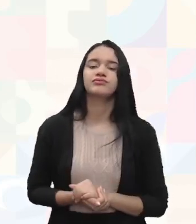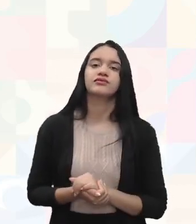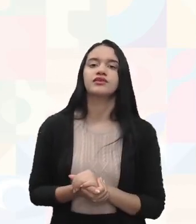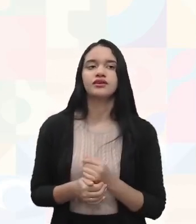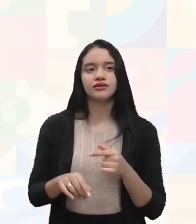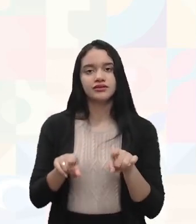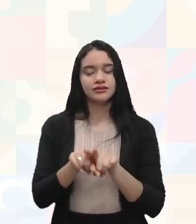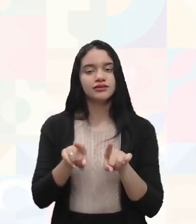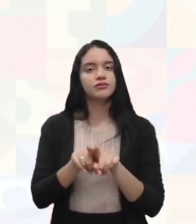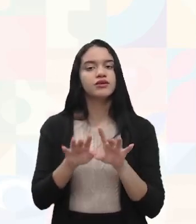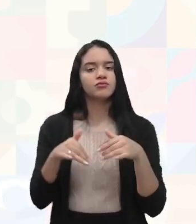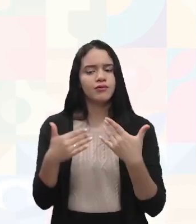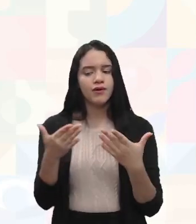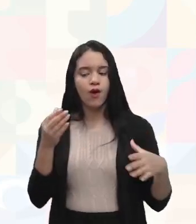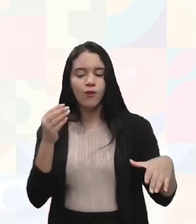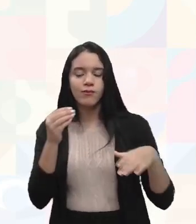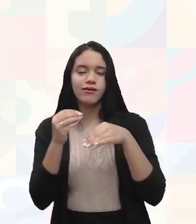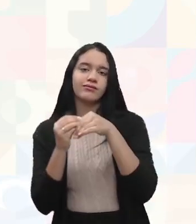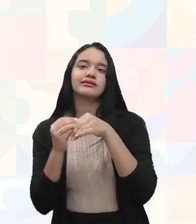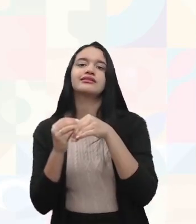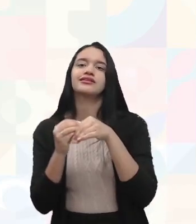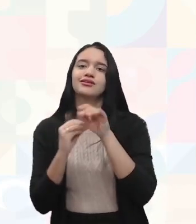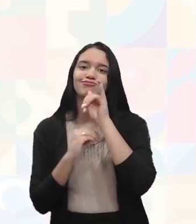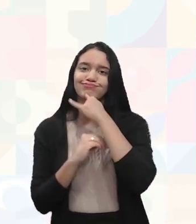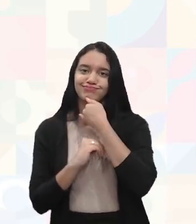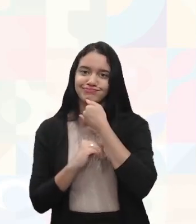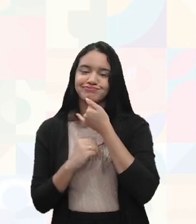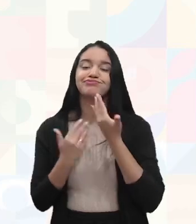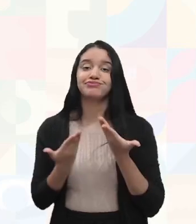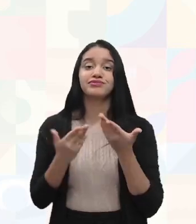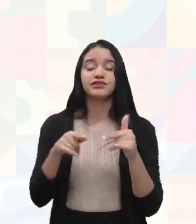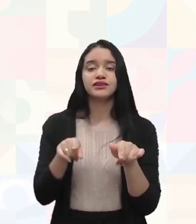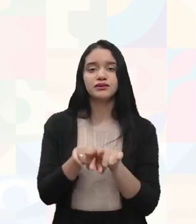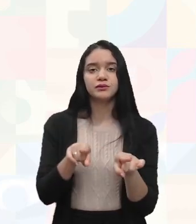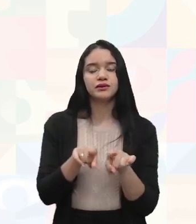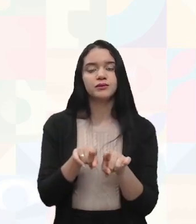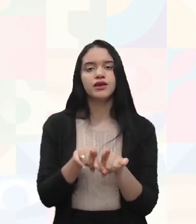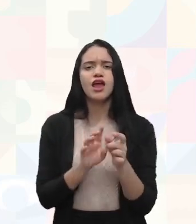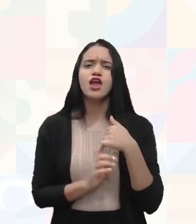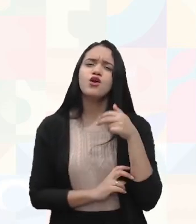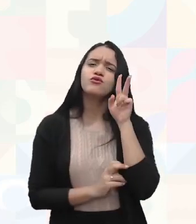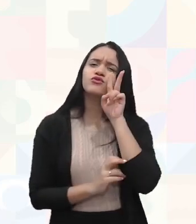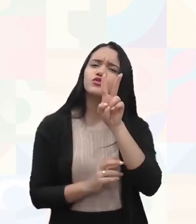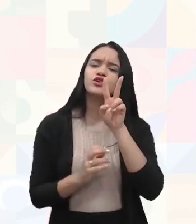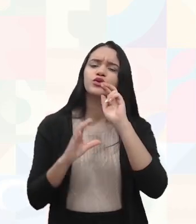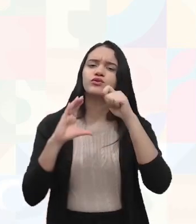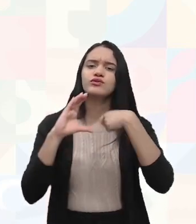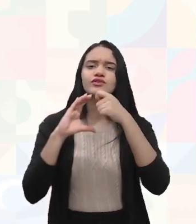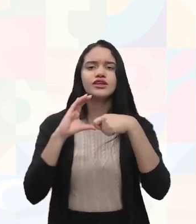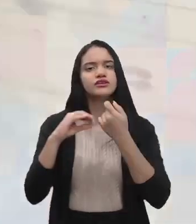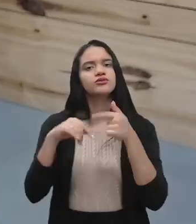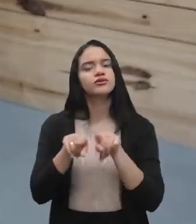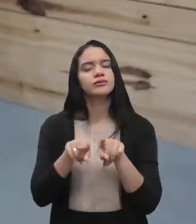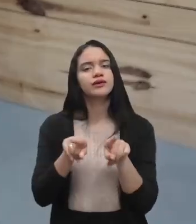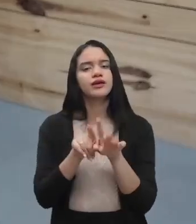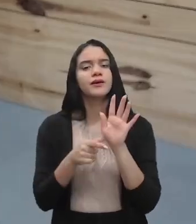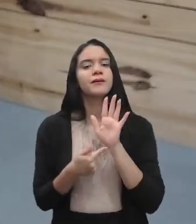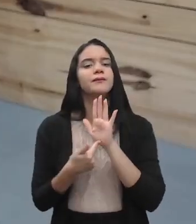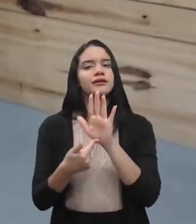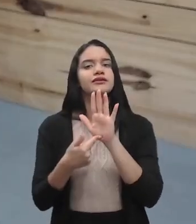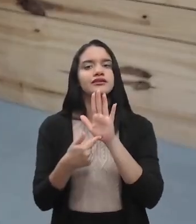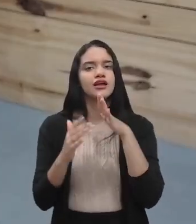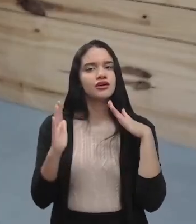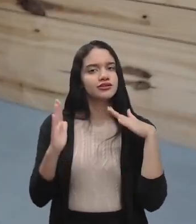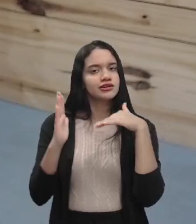aí para complementar essa situação triste aí, né. Inclusive, Taciana, eu vi um vídeo que também apresentava um